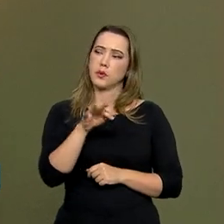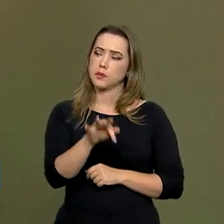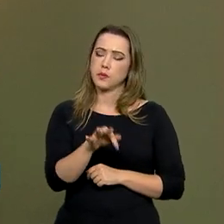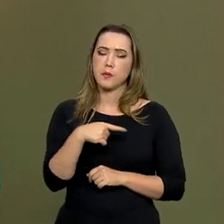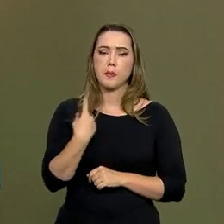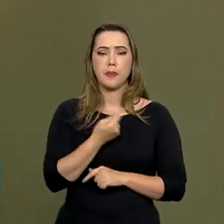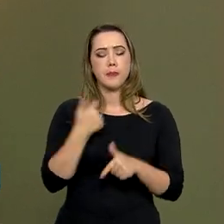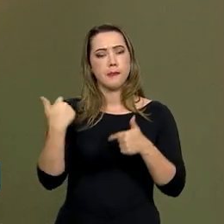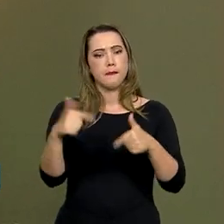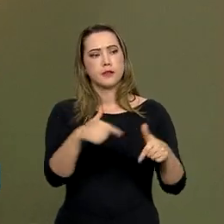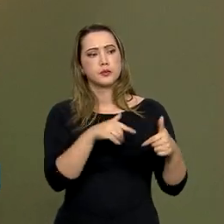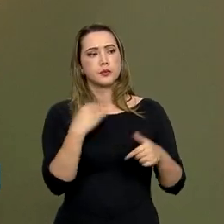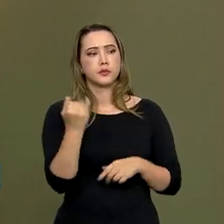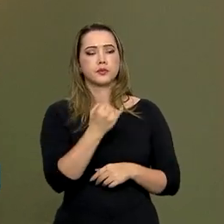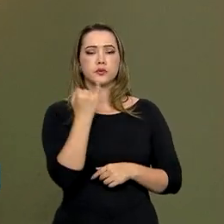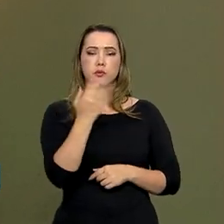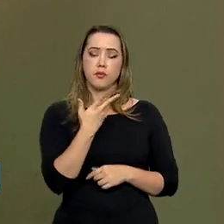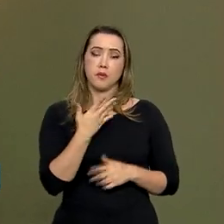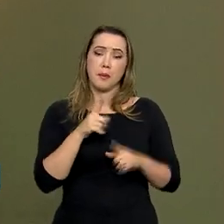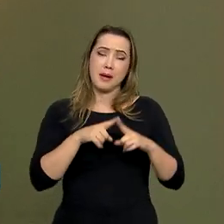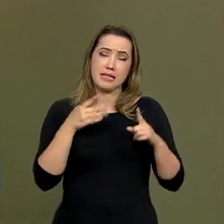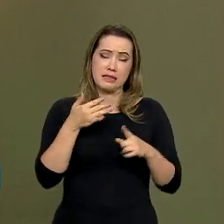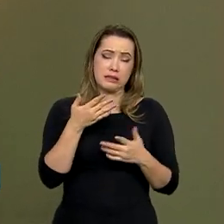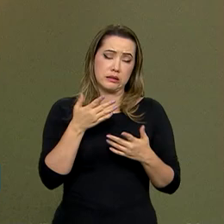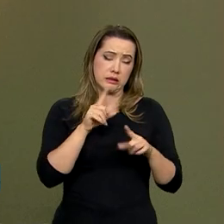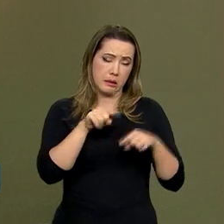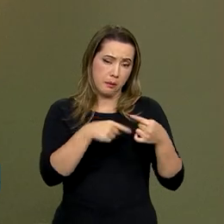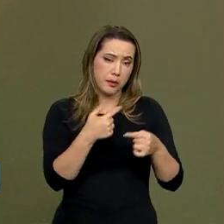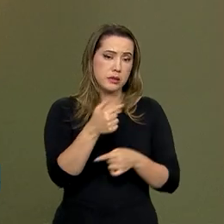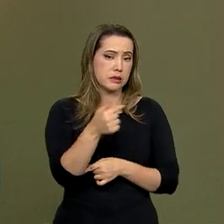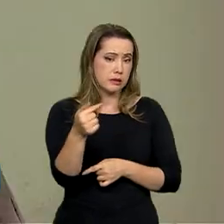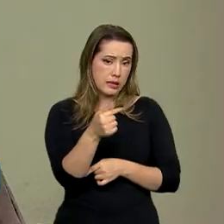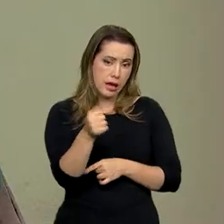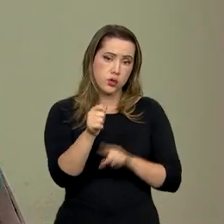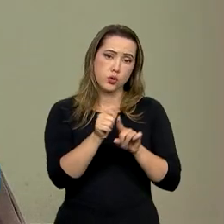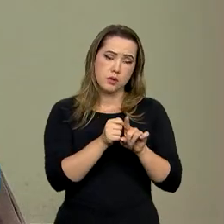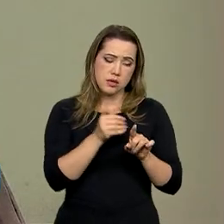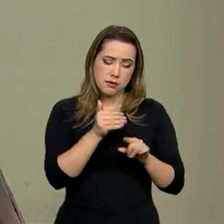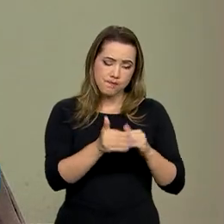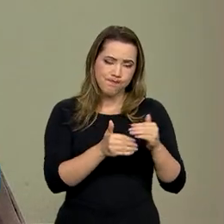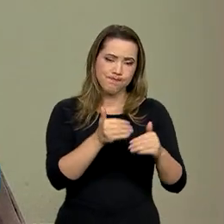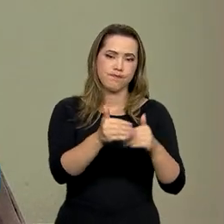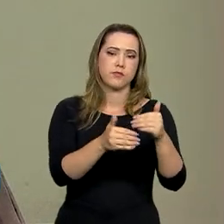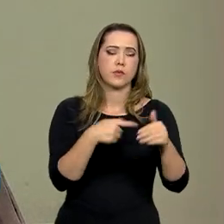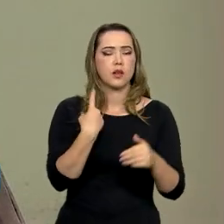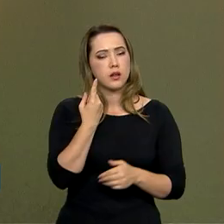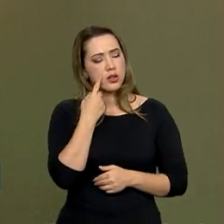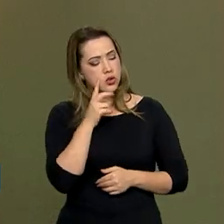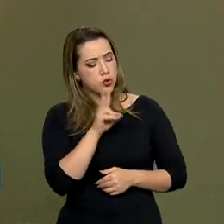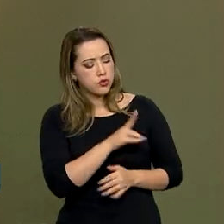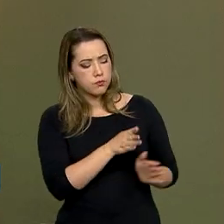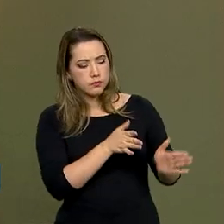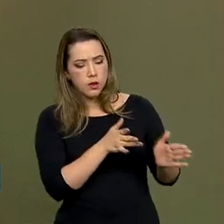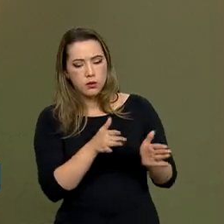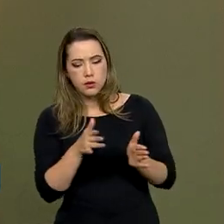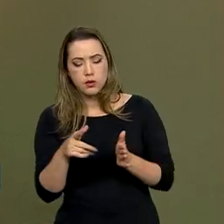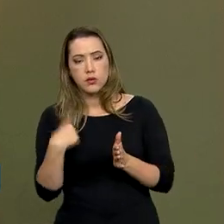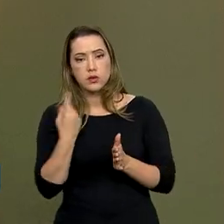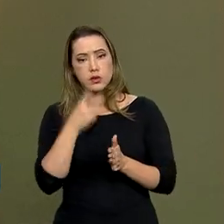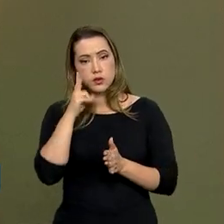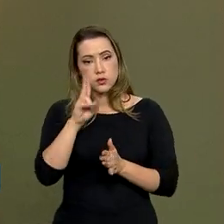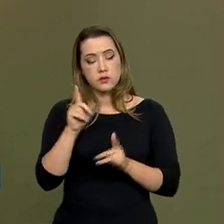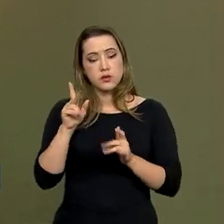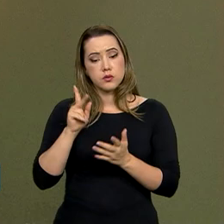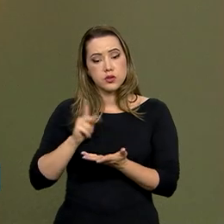intervenção muito grande. E, felizmente, passados já esses sete meses, que se concluíram agora, nós percebemos que